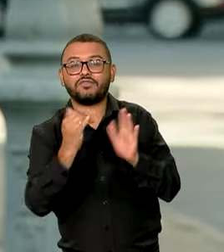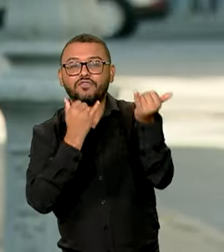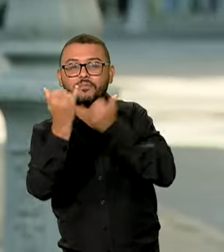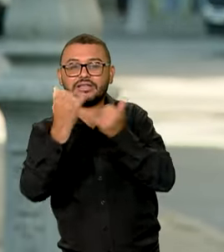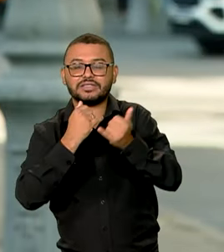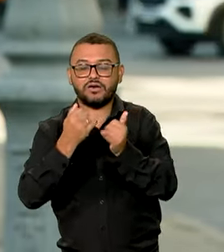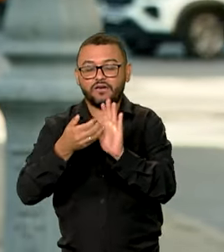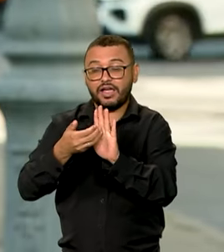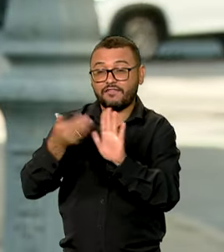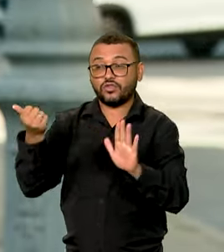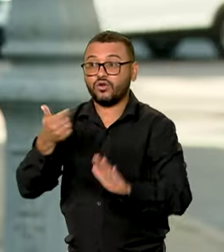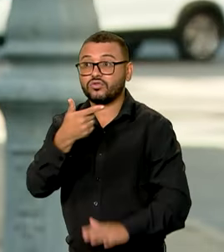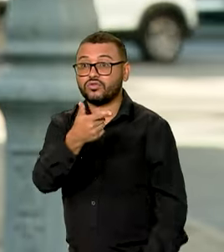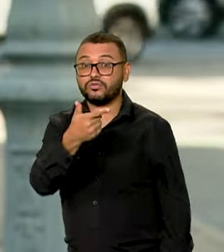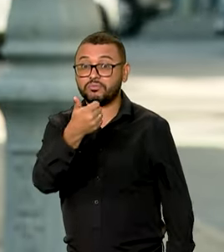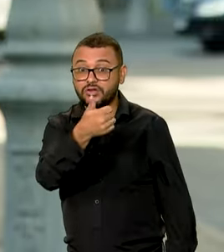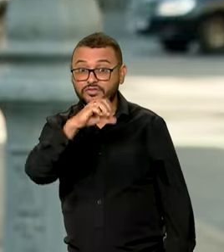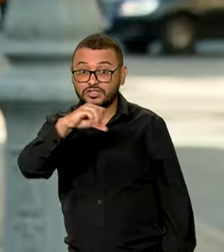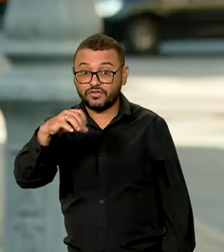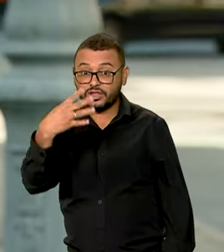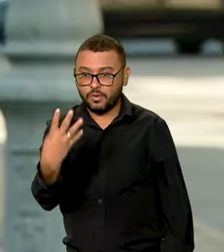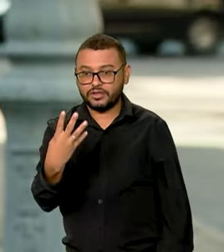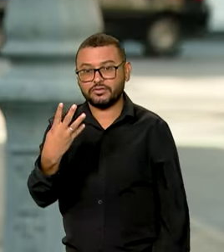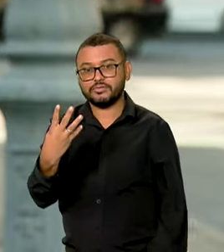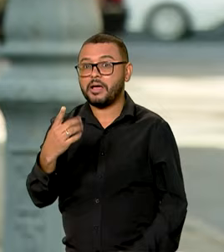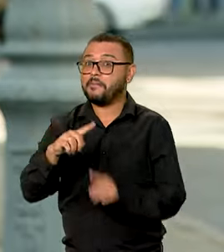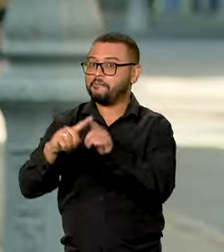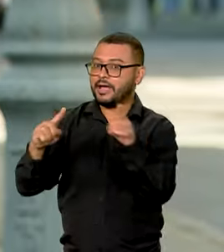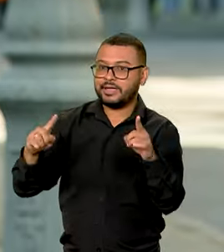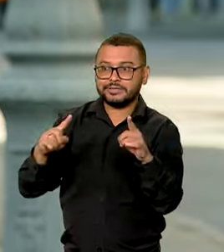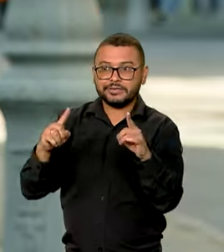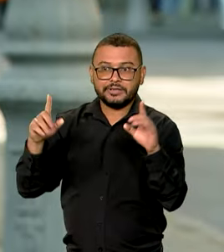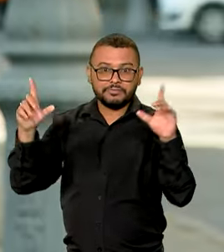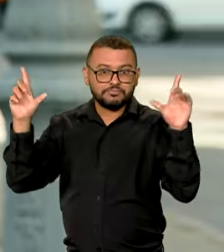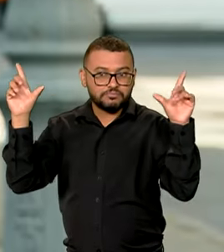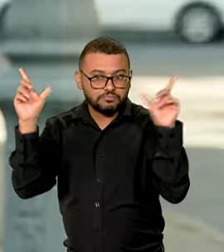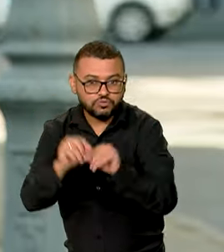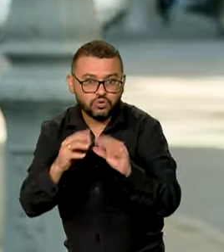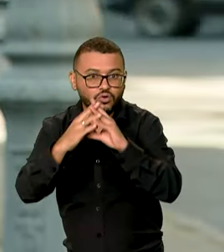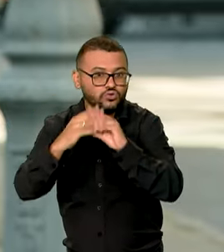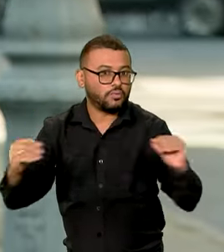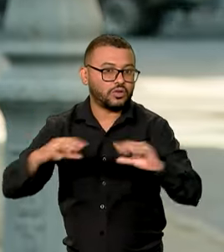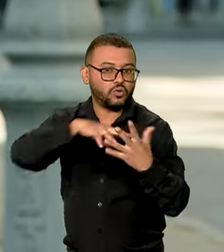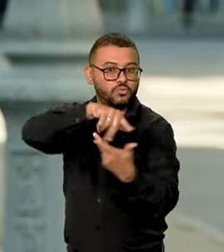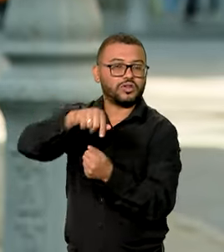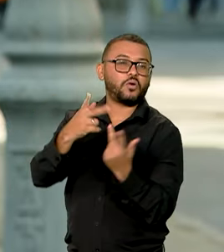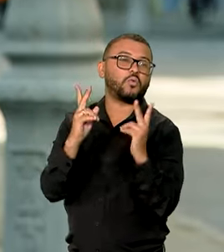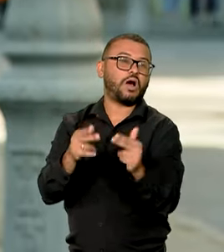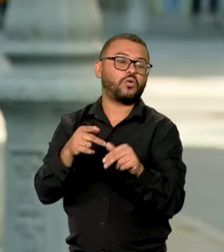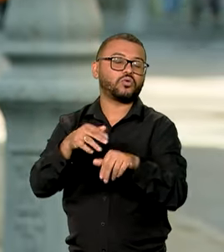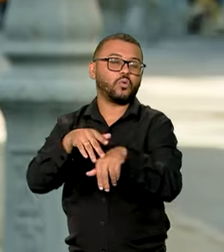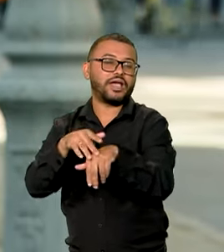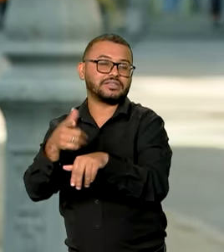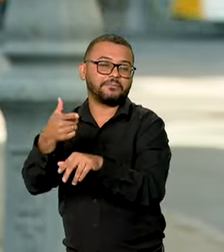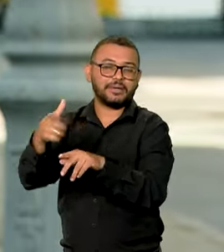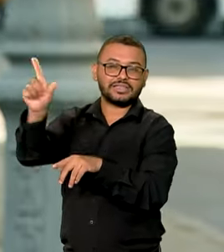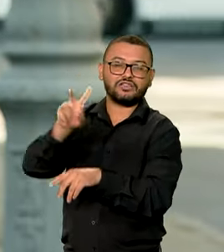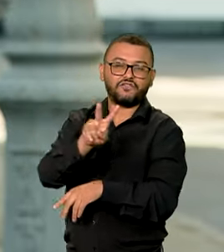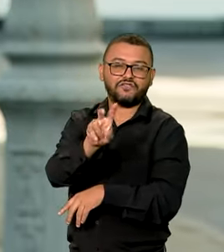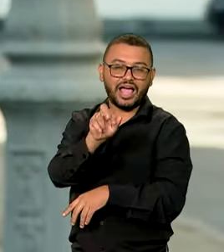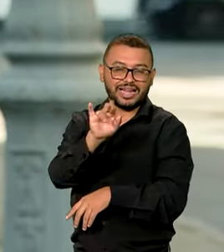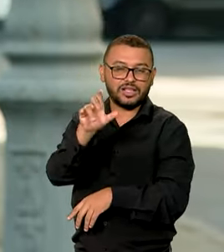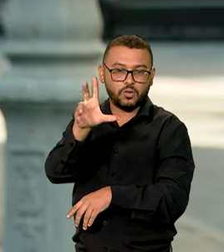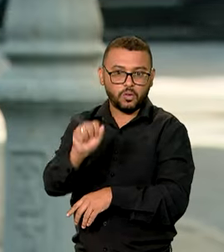ano de 1994. Mas enquanto a doença não estiver erradicada no mundo, assim como aconteceu com a varíola, há risco de